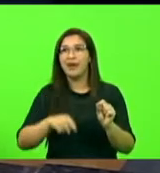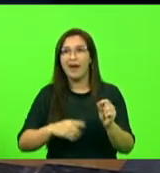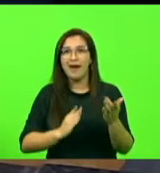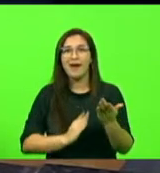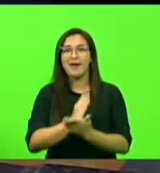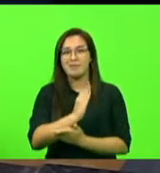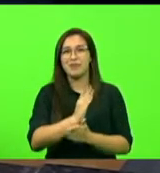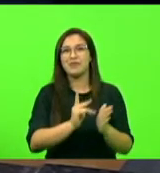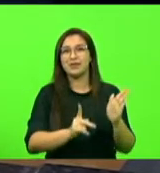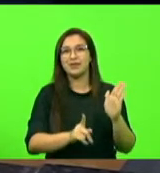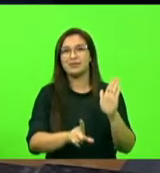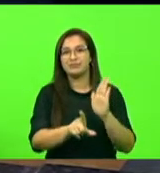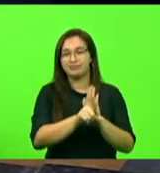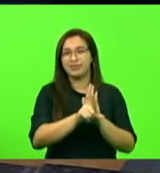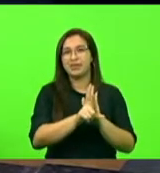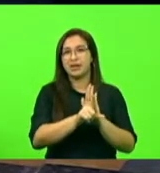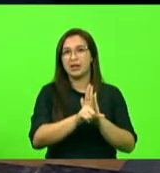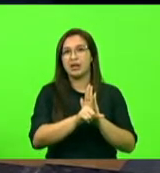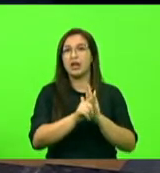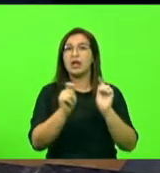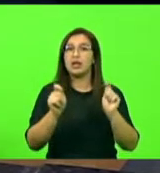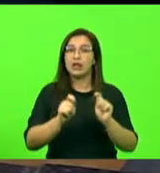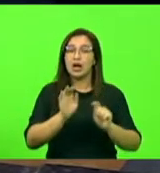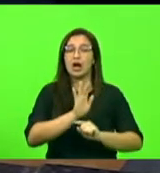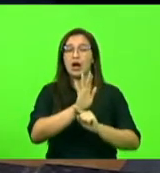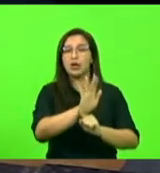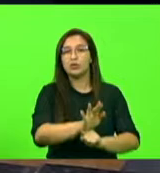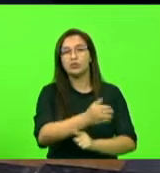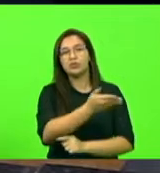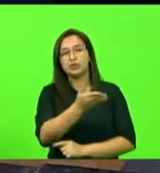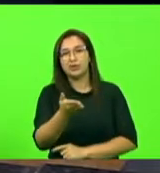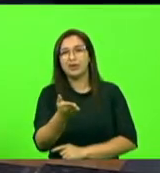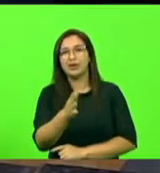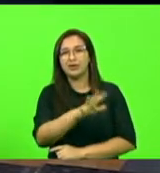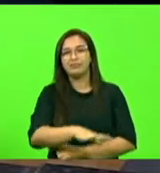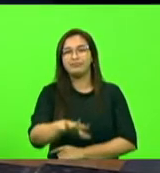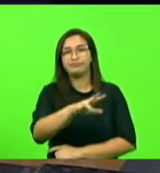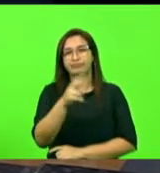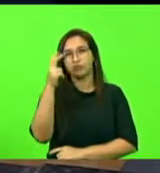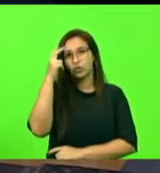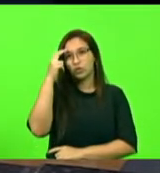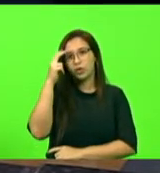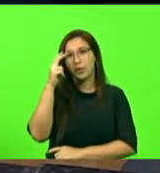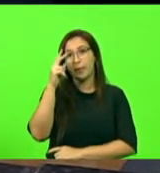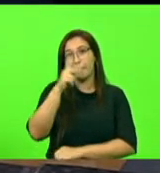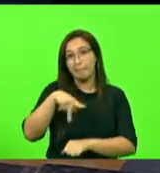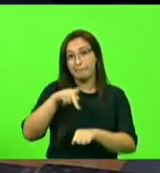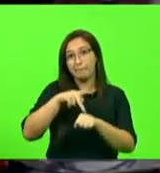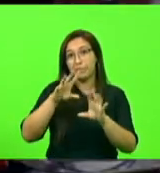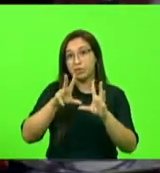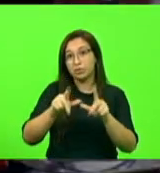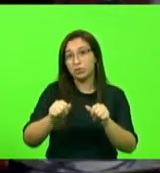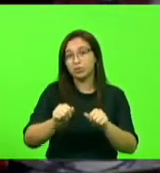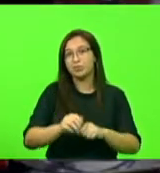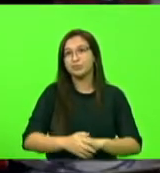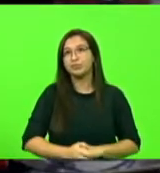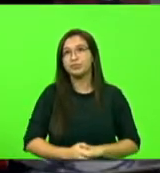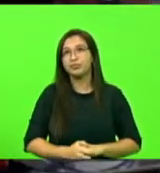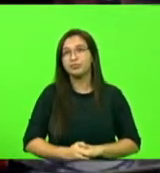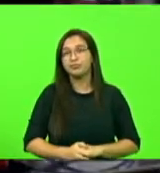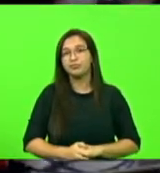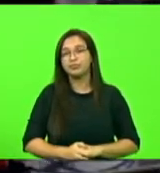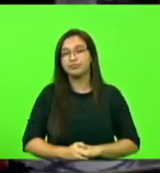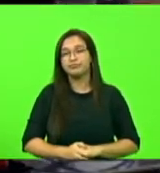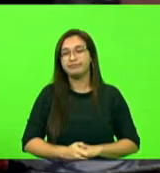desta lei para colocar mais recursos para o setor cultural catarinense. E no país como um todo, não Esclareceu, deputado.